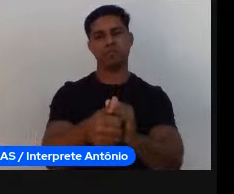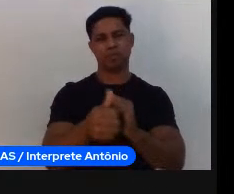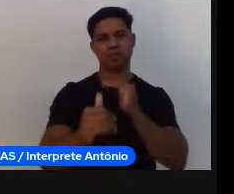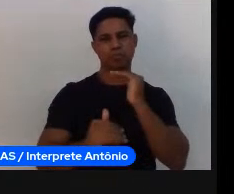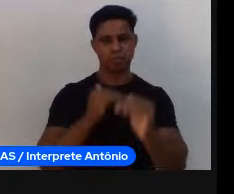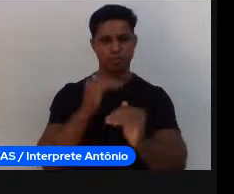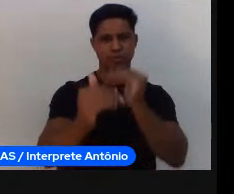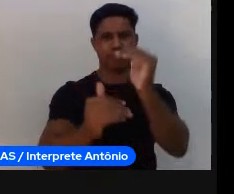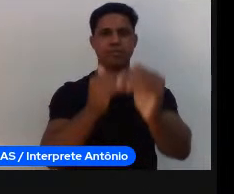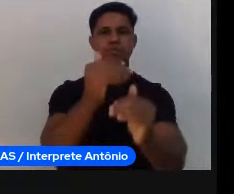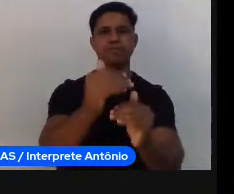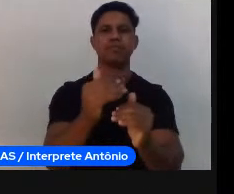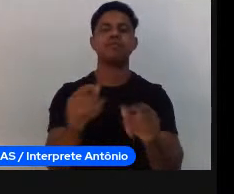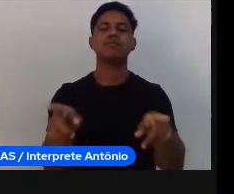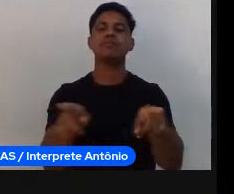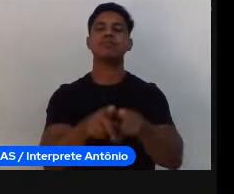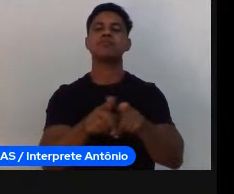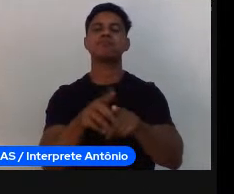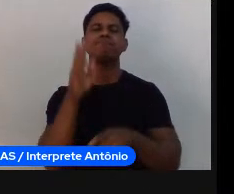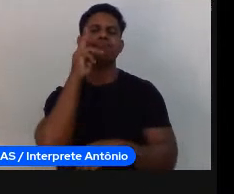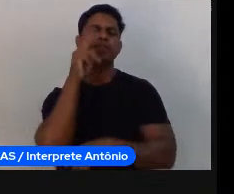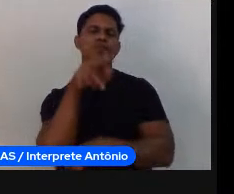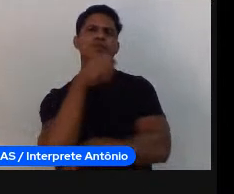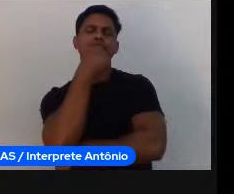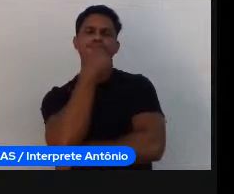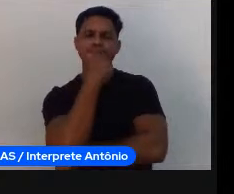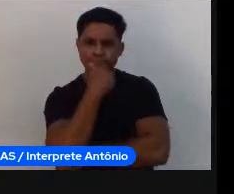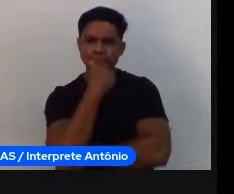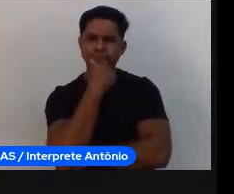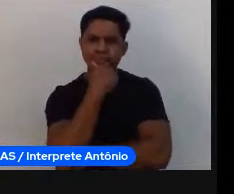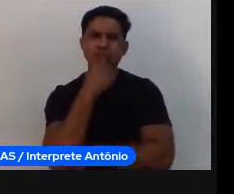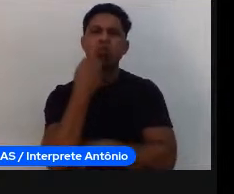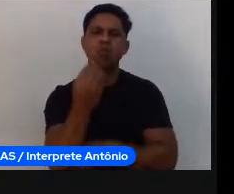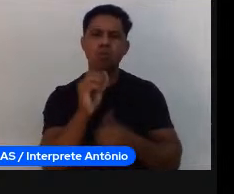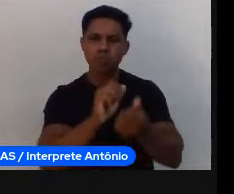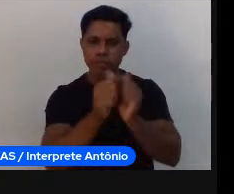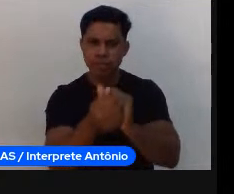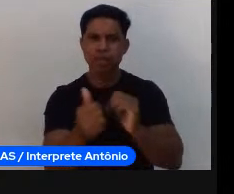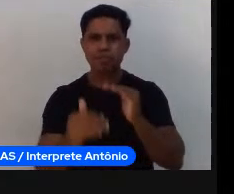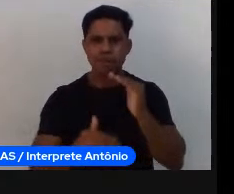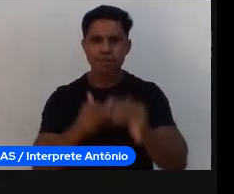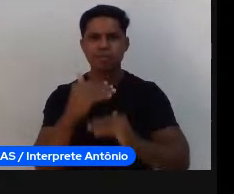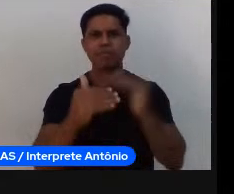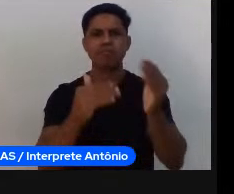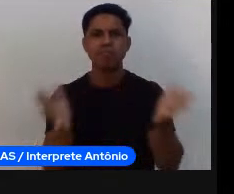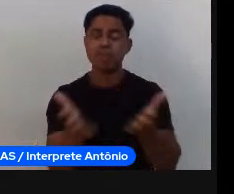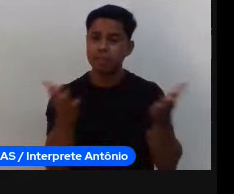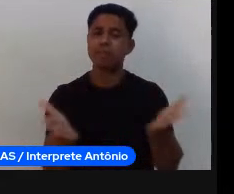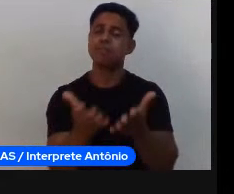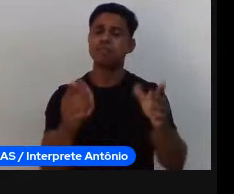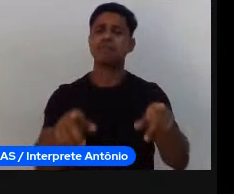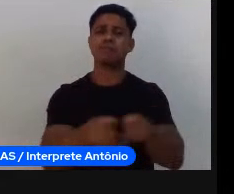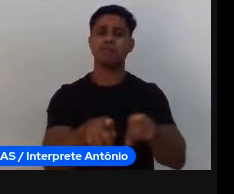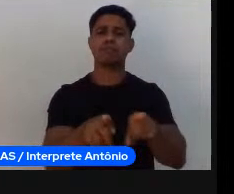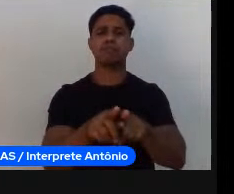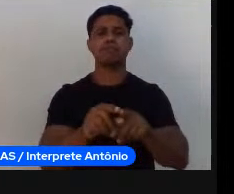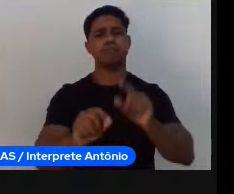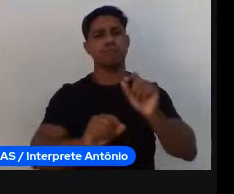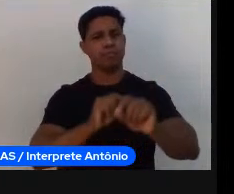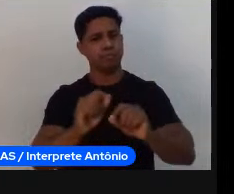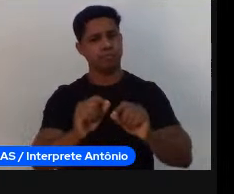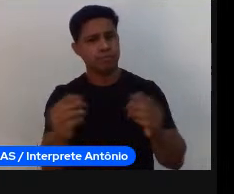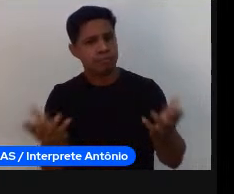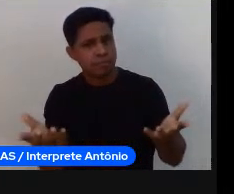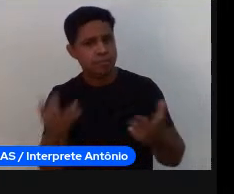tradicionalmente olha pra um recorte do esporte que são as suas manifestações tático-técnicas e mais ainda pras técnicas né quem olha pro tático já deu um